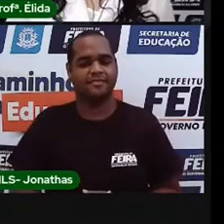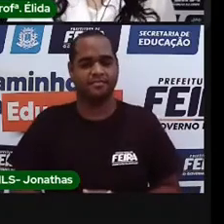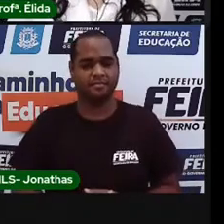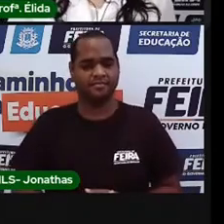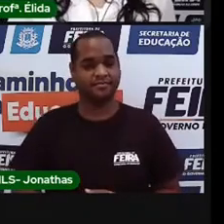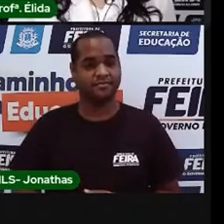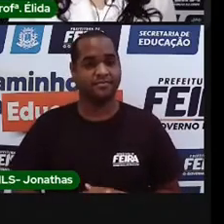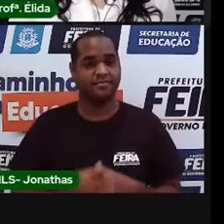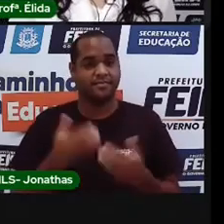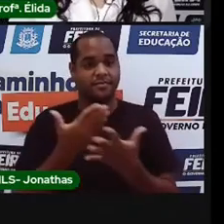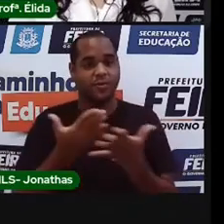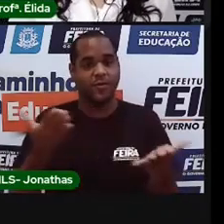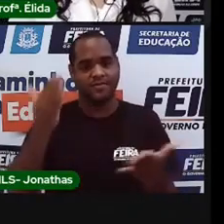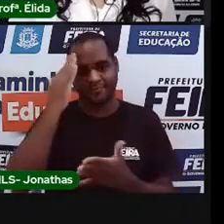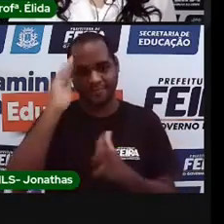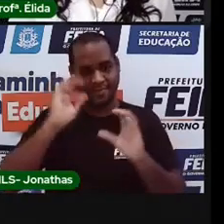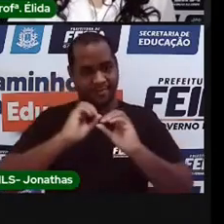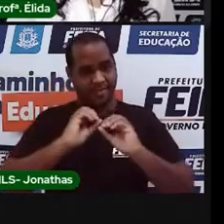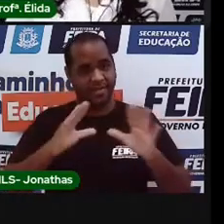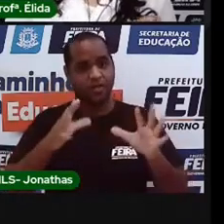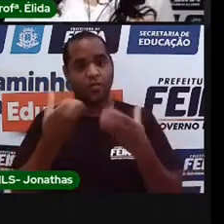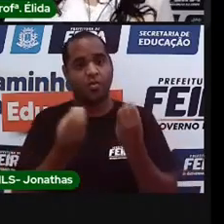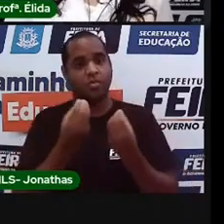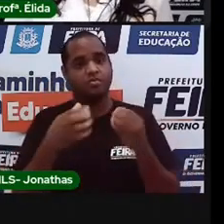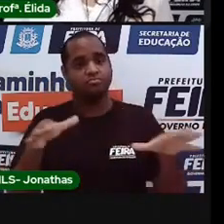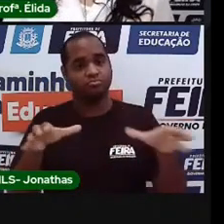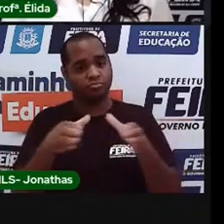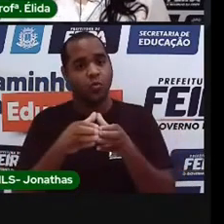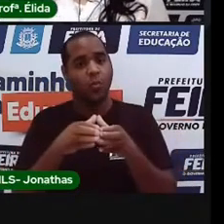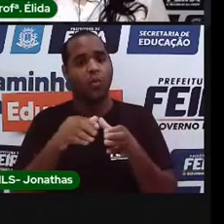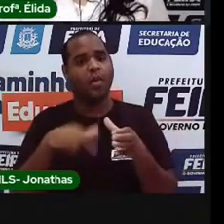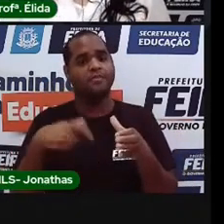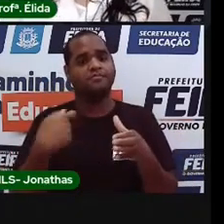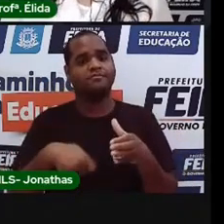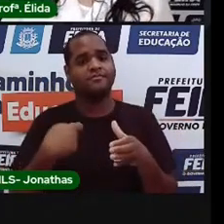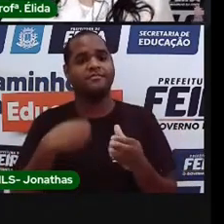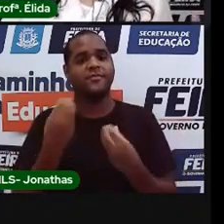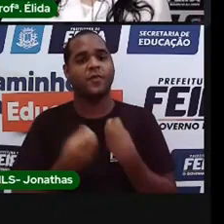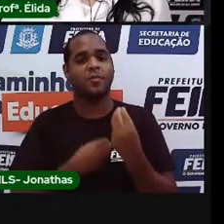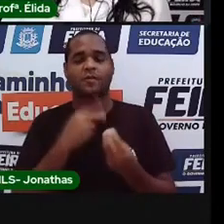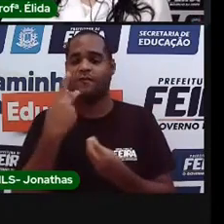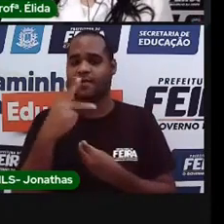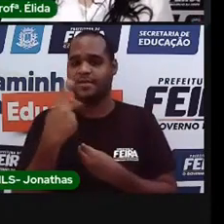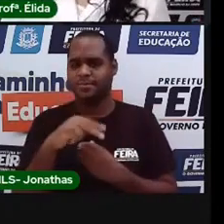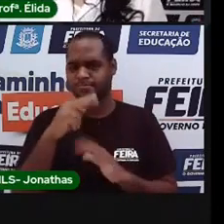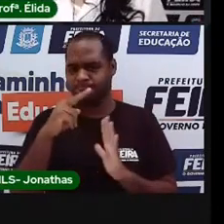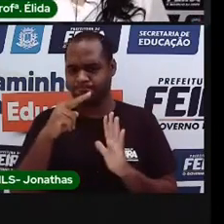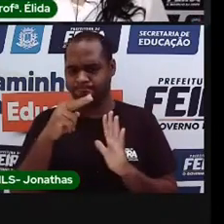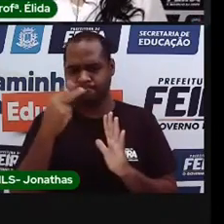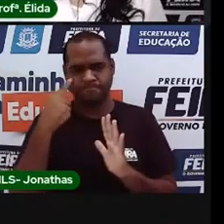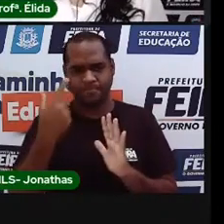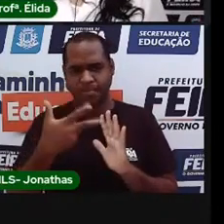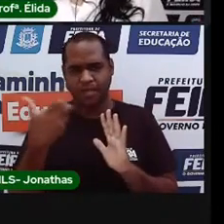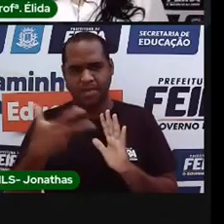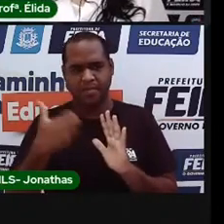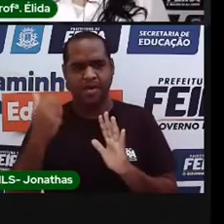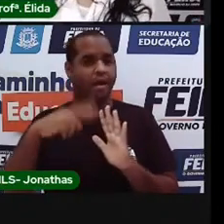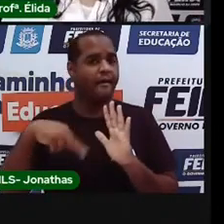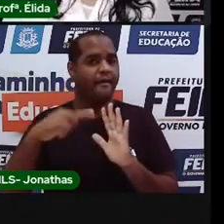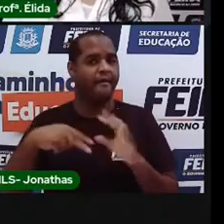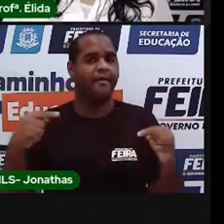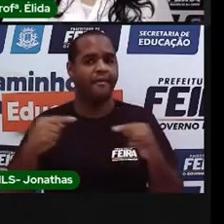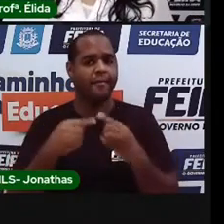Vamos entender um pouco mais sobre o clubinho. Mas antes, a Pró quer saber se você já identifica Os elementos do